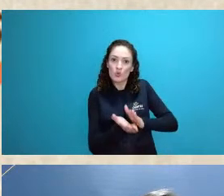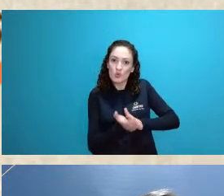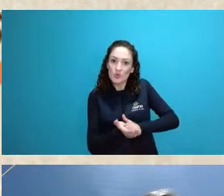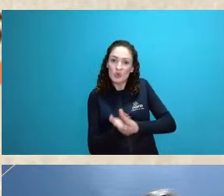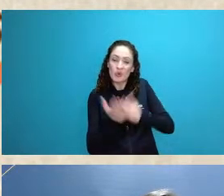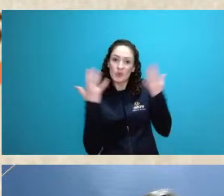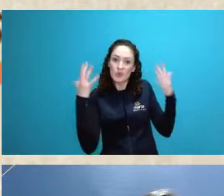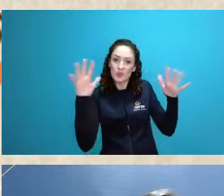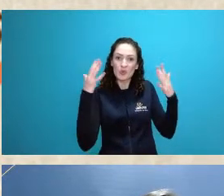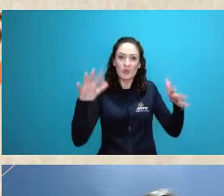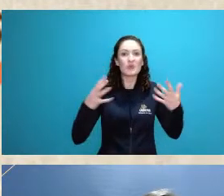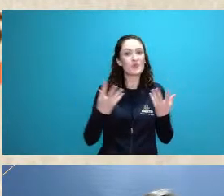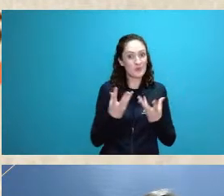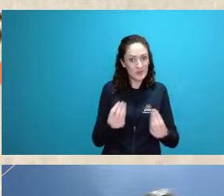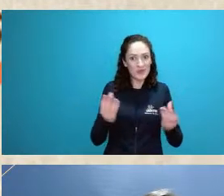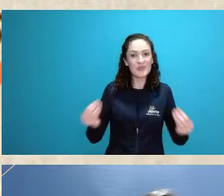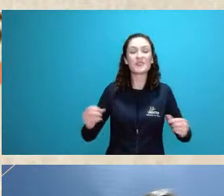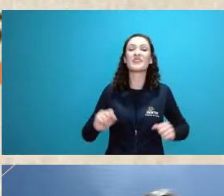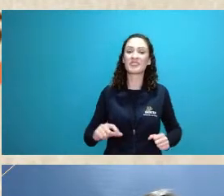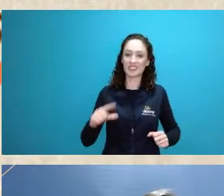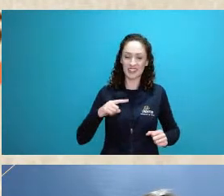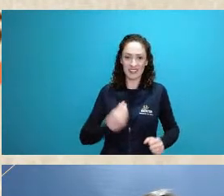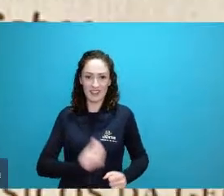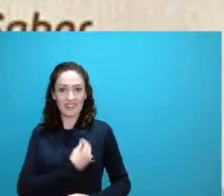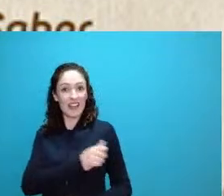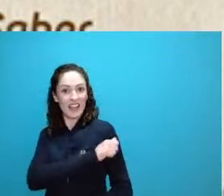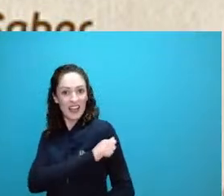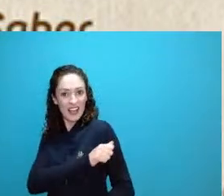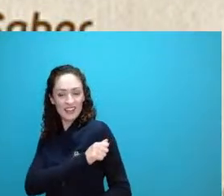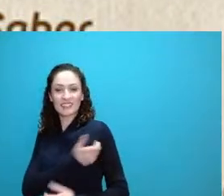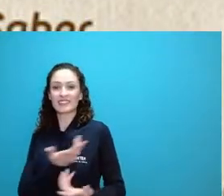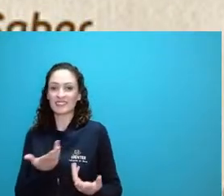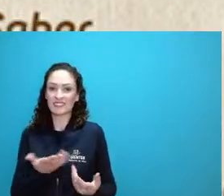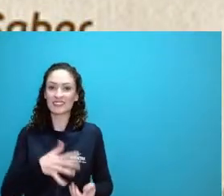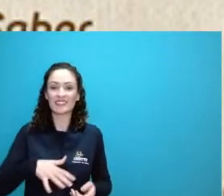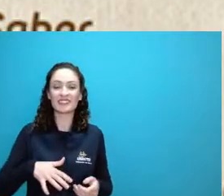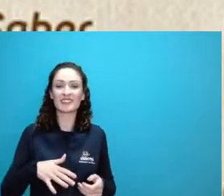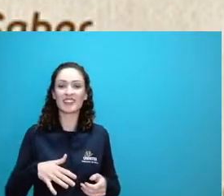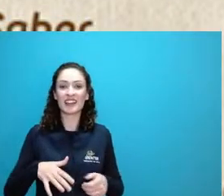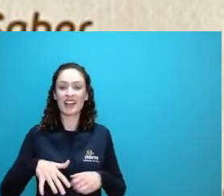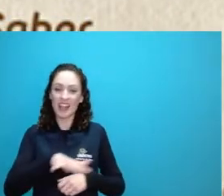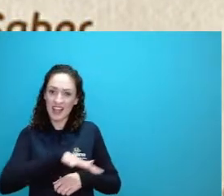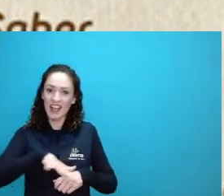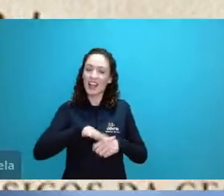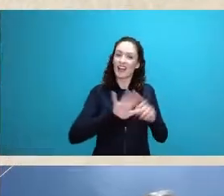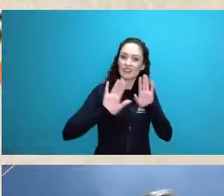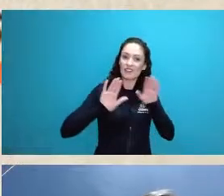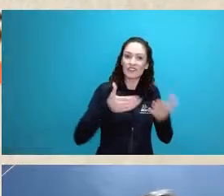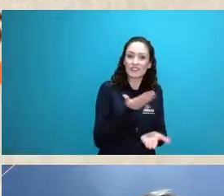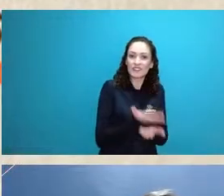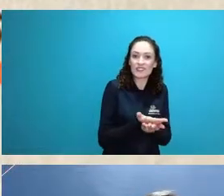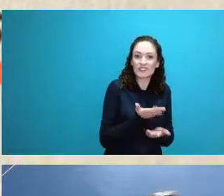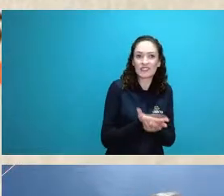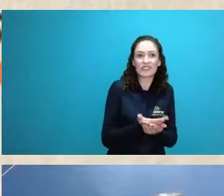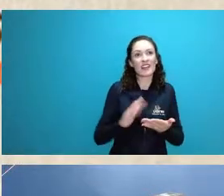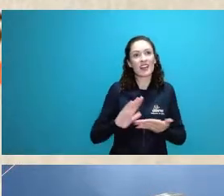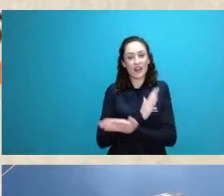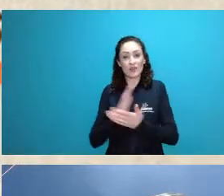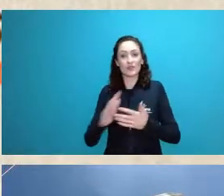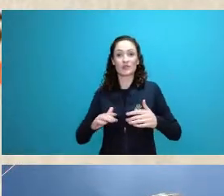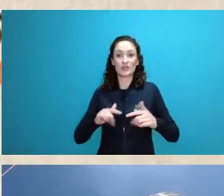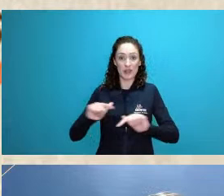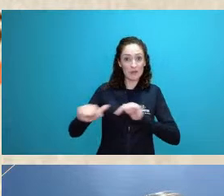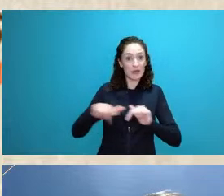degressos que já já estão aí na caminhada dentro das escolas enfim nas prefeituras também estão aí